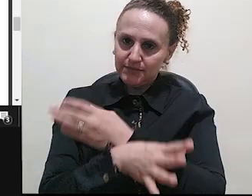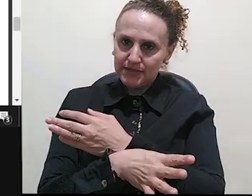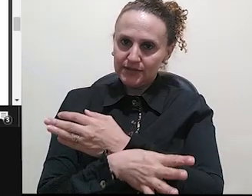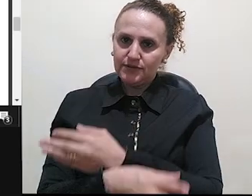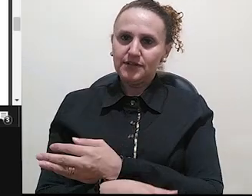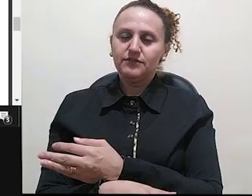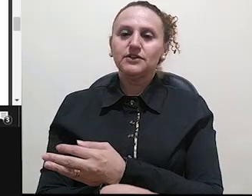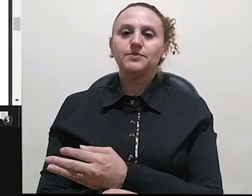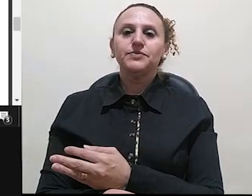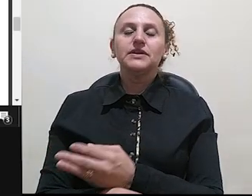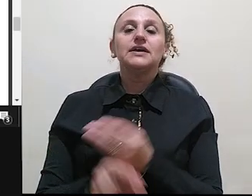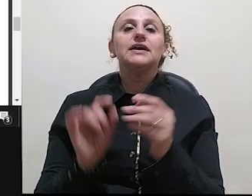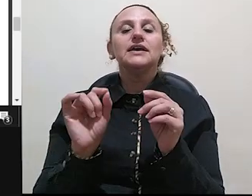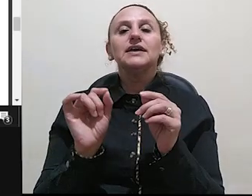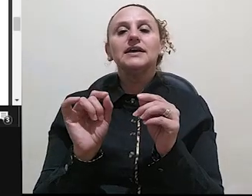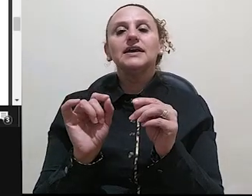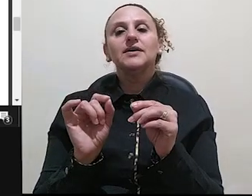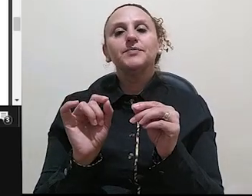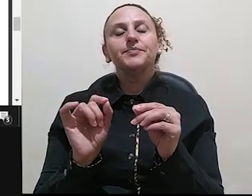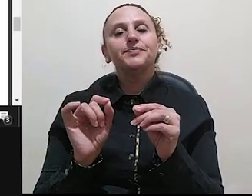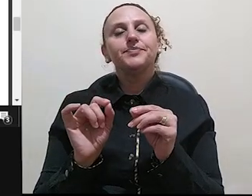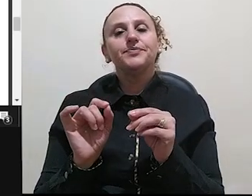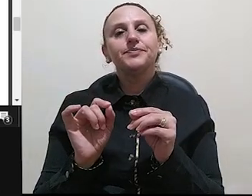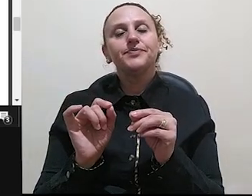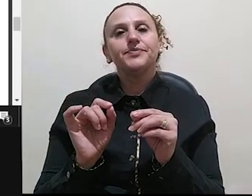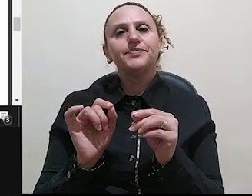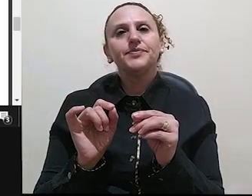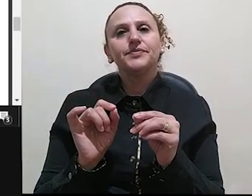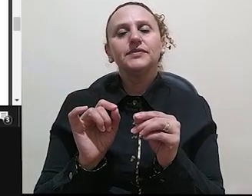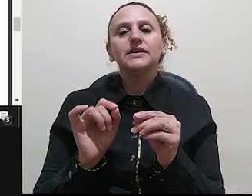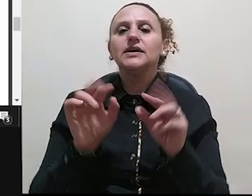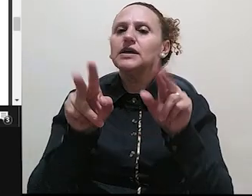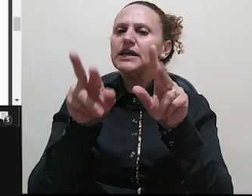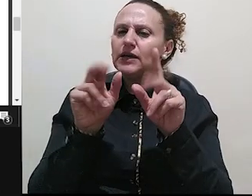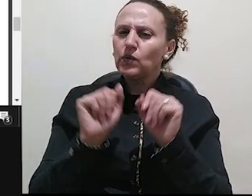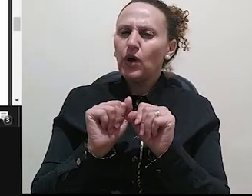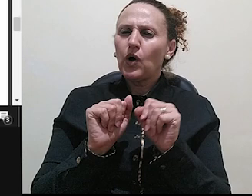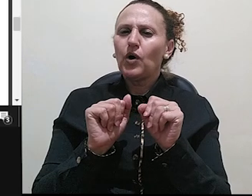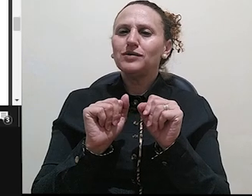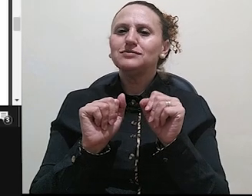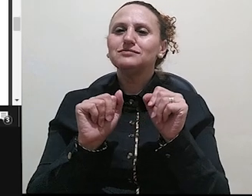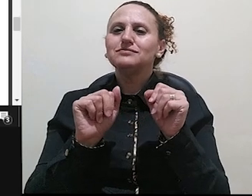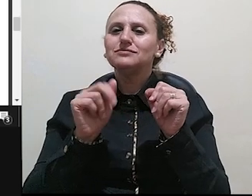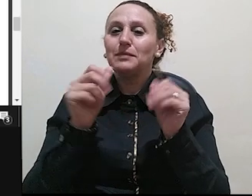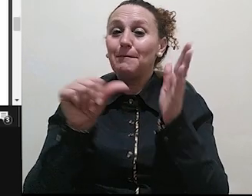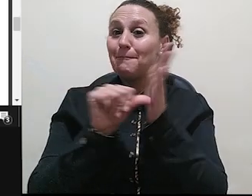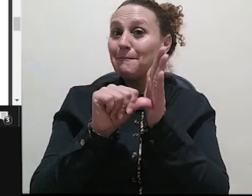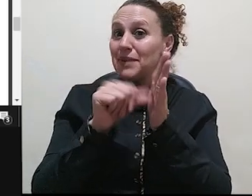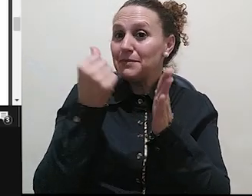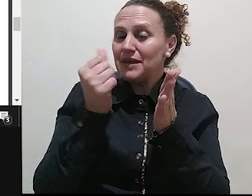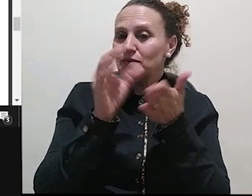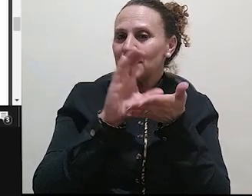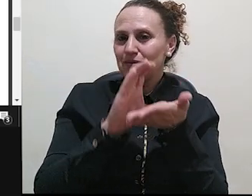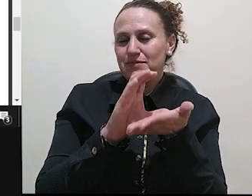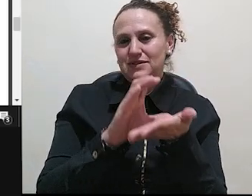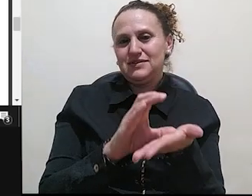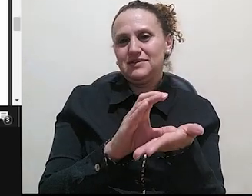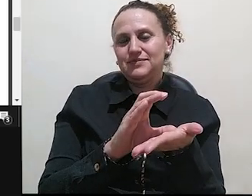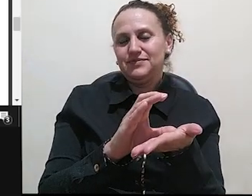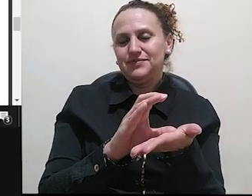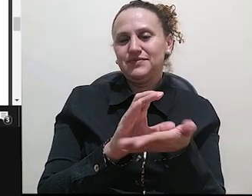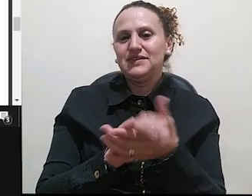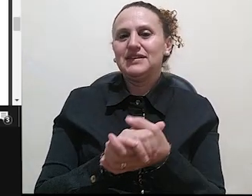ele o autor da resenha. Assim como se colocou no primeiro capítulo. Então isso é uma visão dele enquanto resenhista. Ele